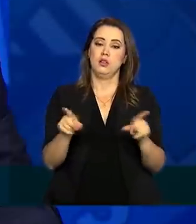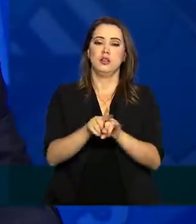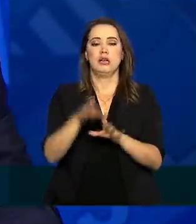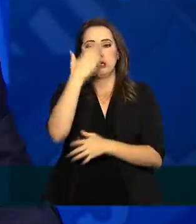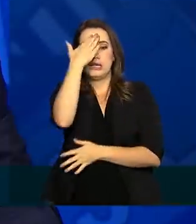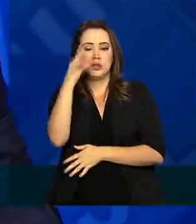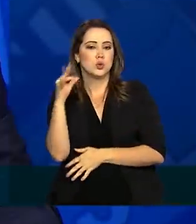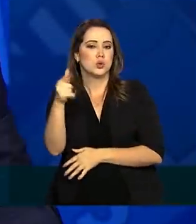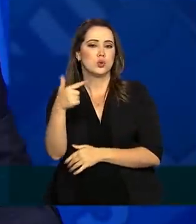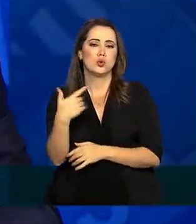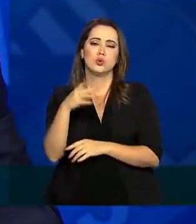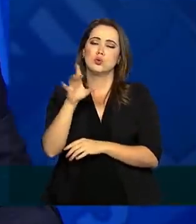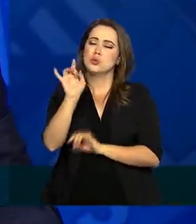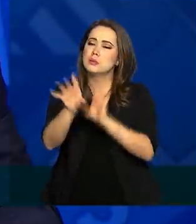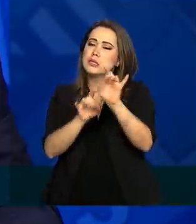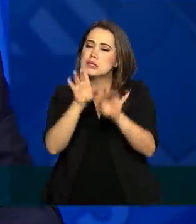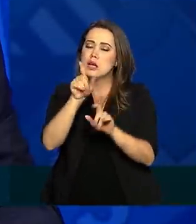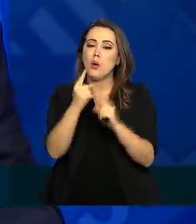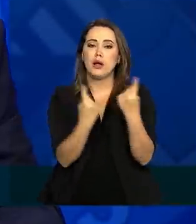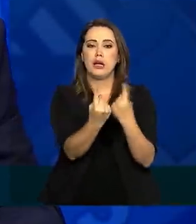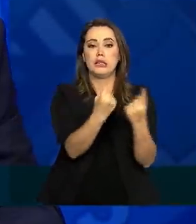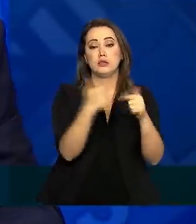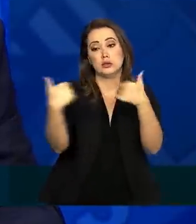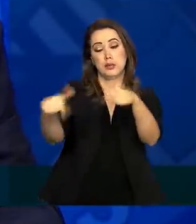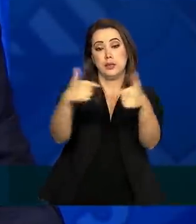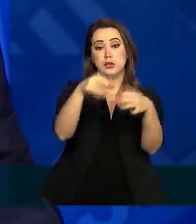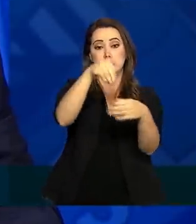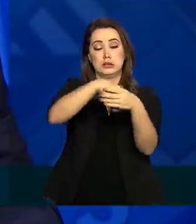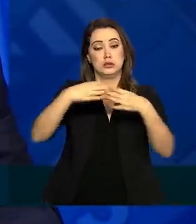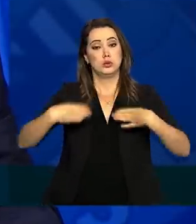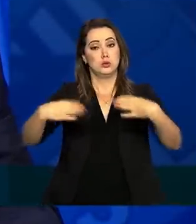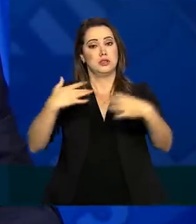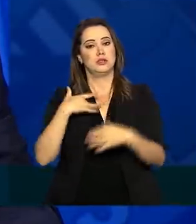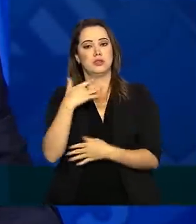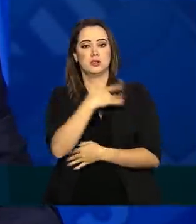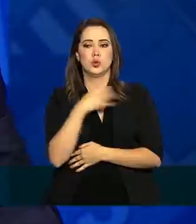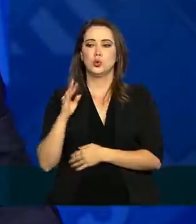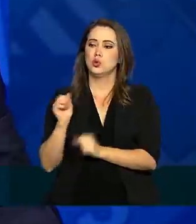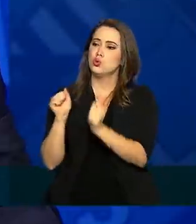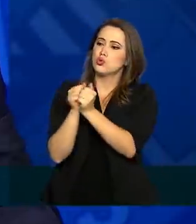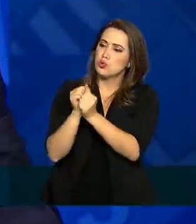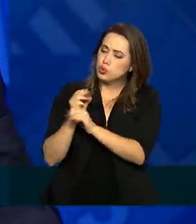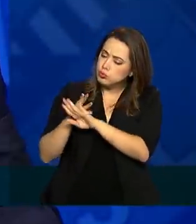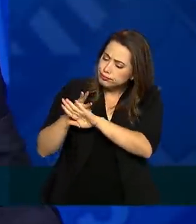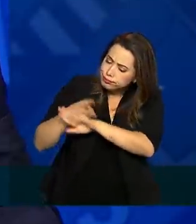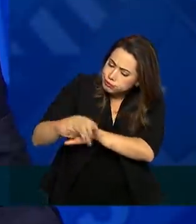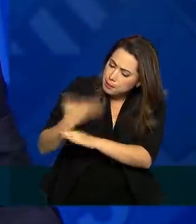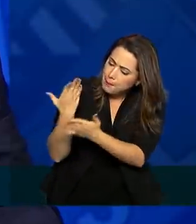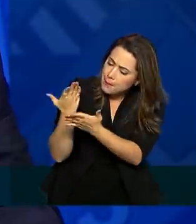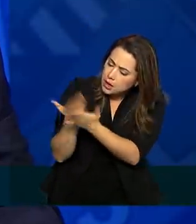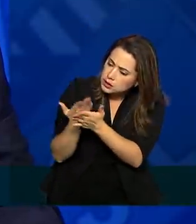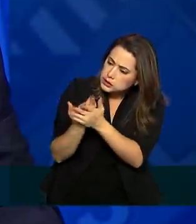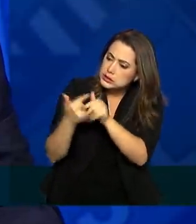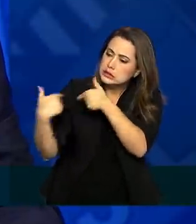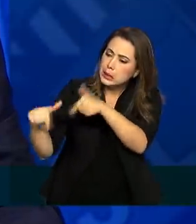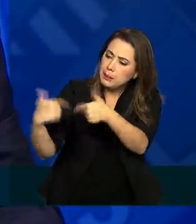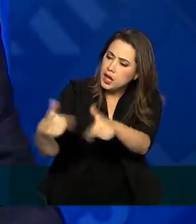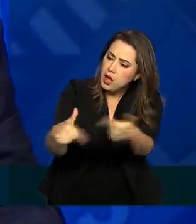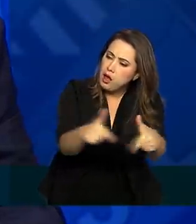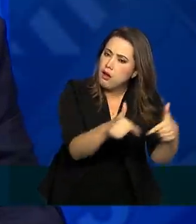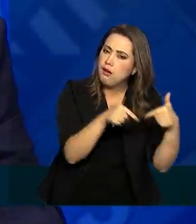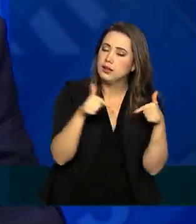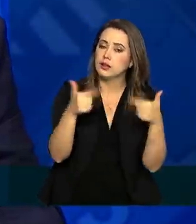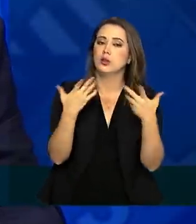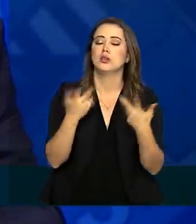funcionários do Ministério da Saúde que junto conosco viram noite, viram final de semana e continuam trabalhando